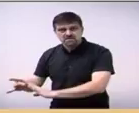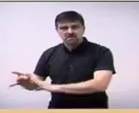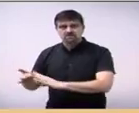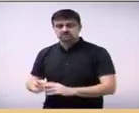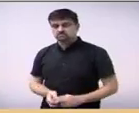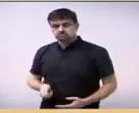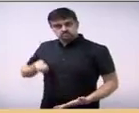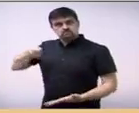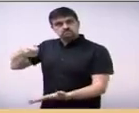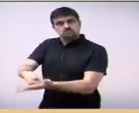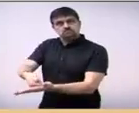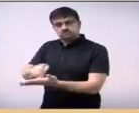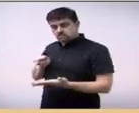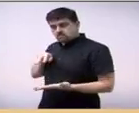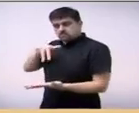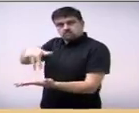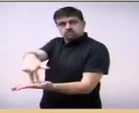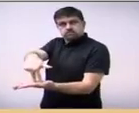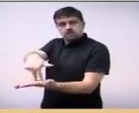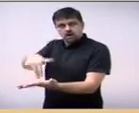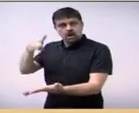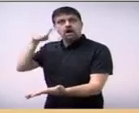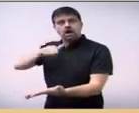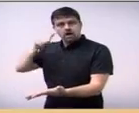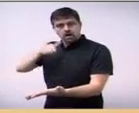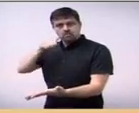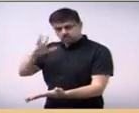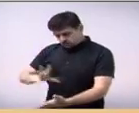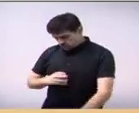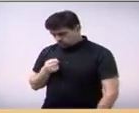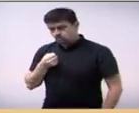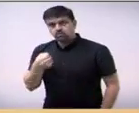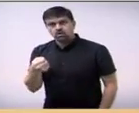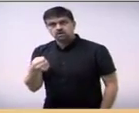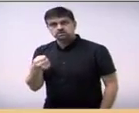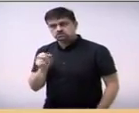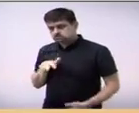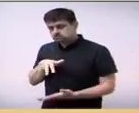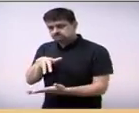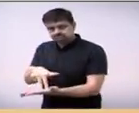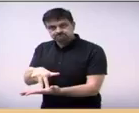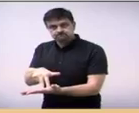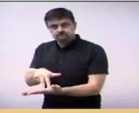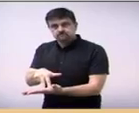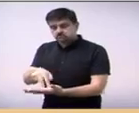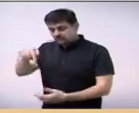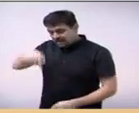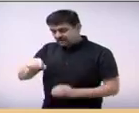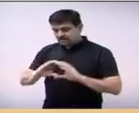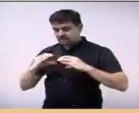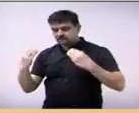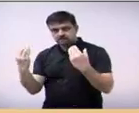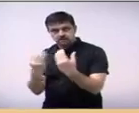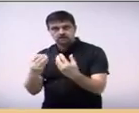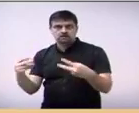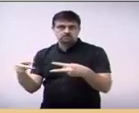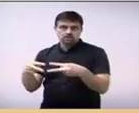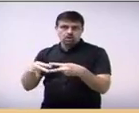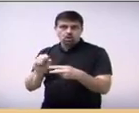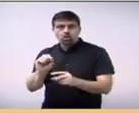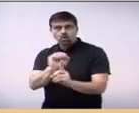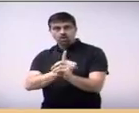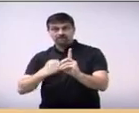Determinem. Sejam lutadoras, acreditem na batalha, pois seja aqui nesta casa ou na